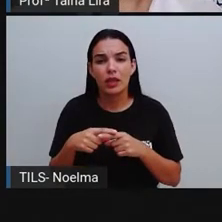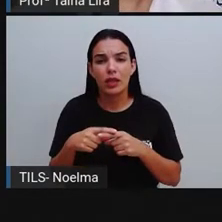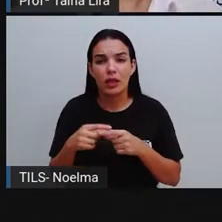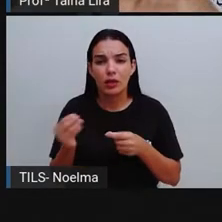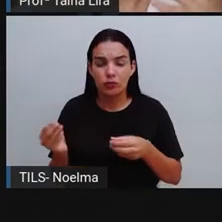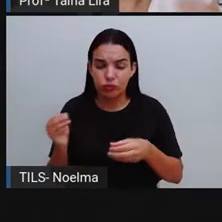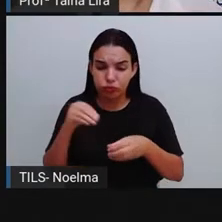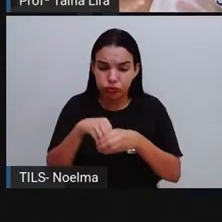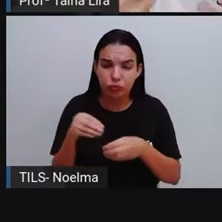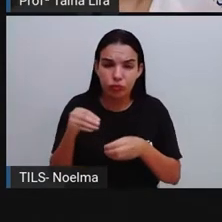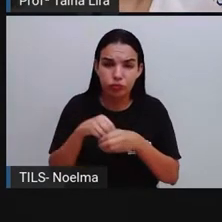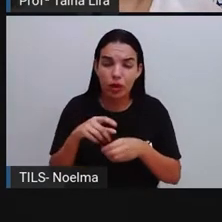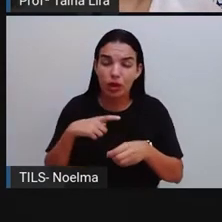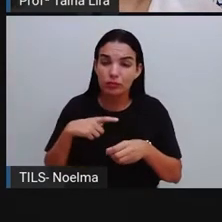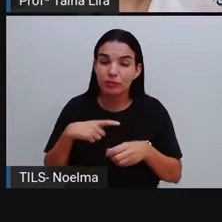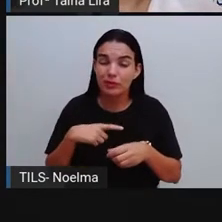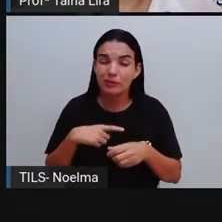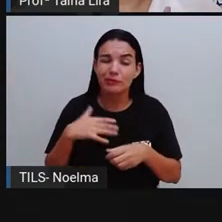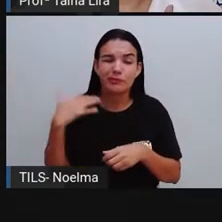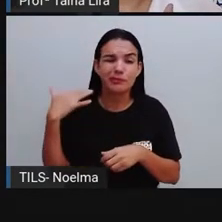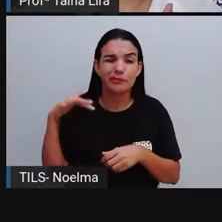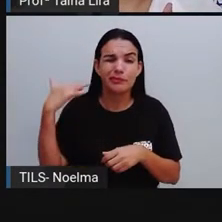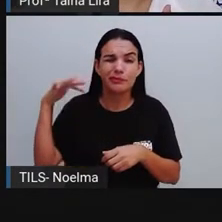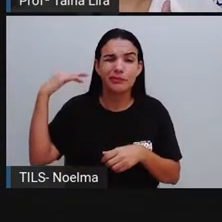Que são altamente, né?